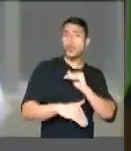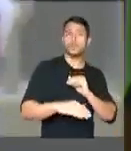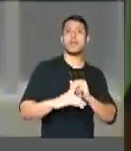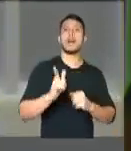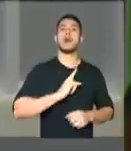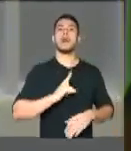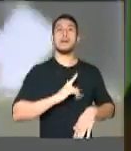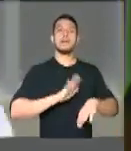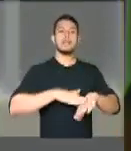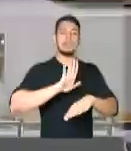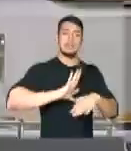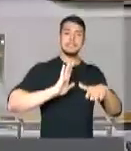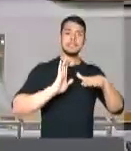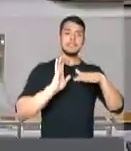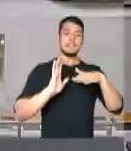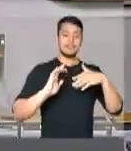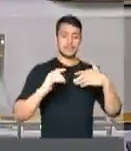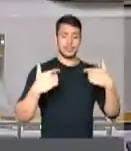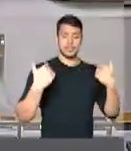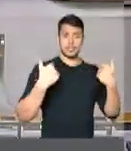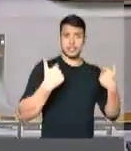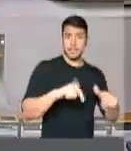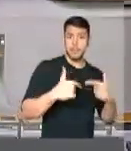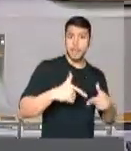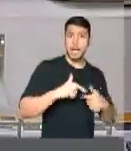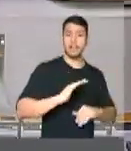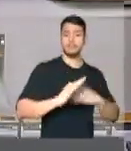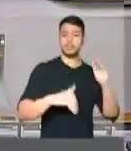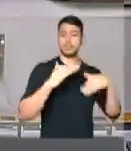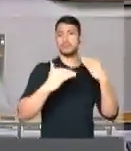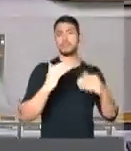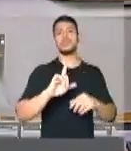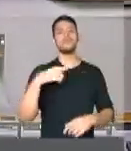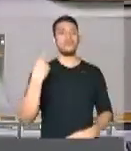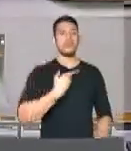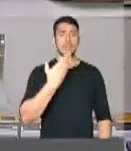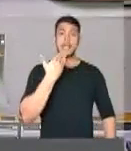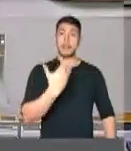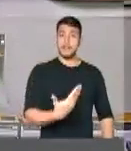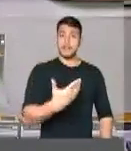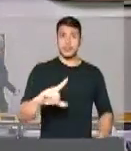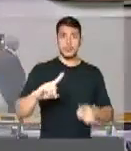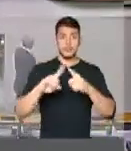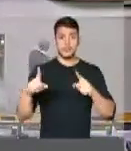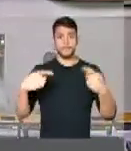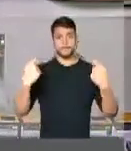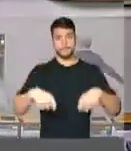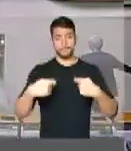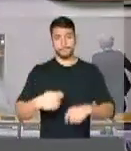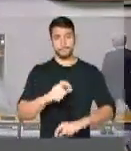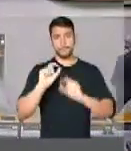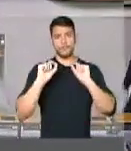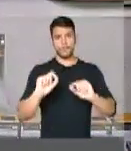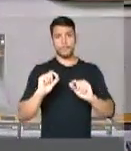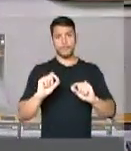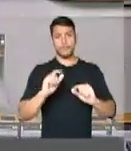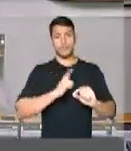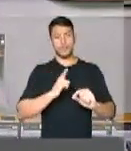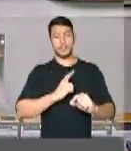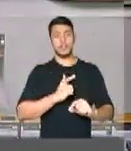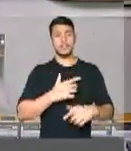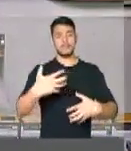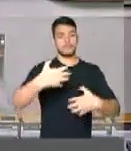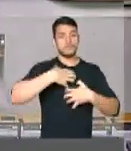que traga empregos, que traga progresso ao Brasil, nós somos a favor. Mas é preciso que a gente faça as coisas da